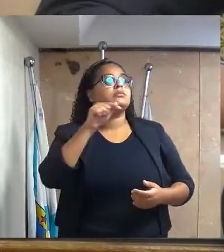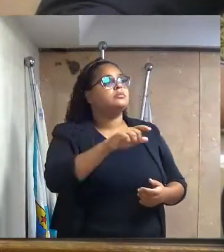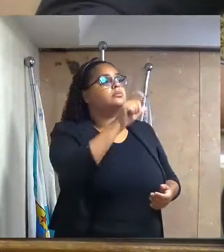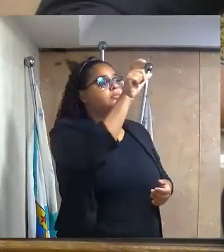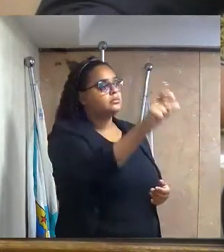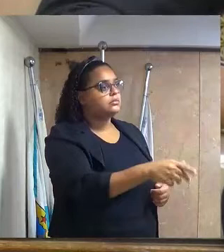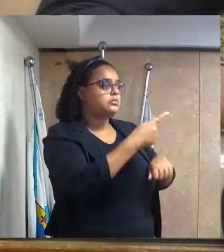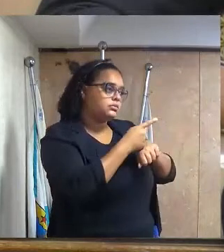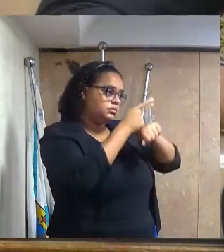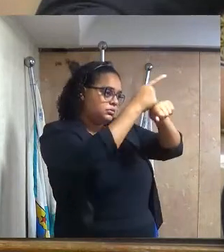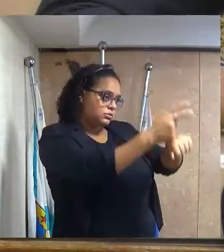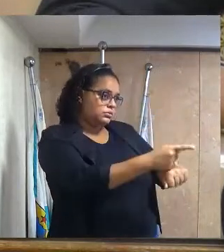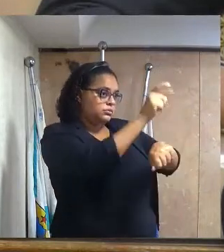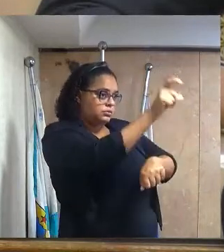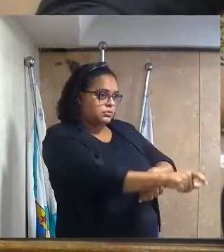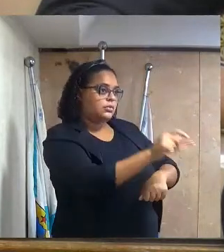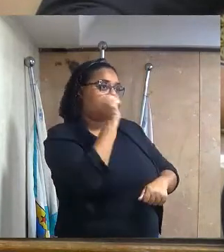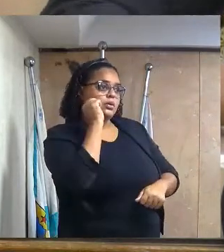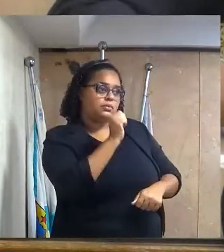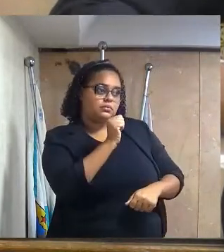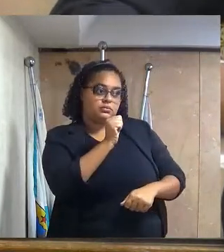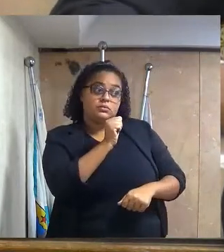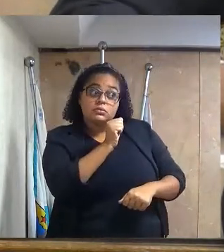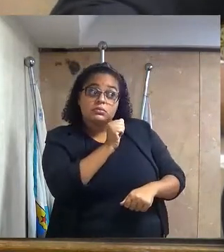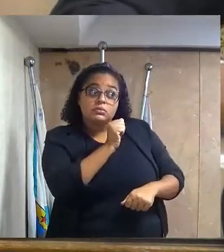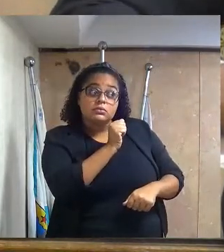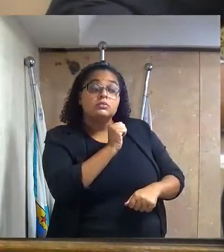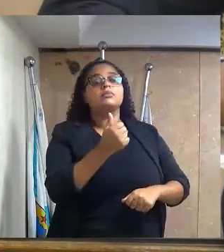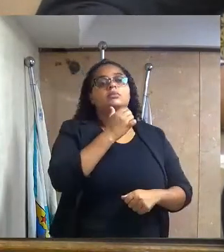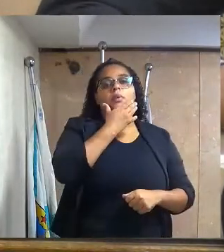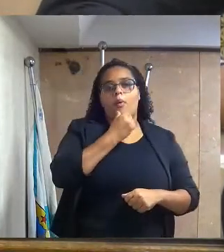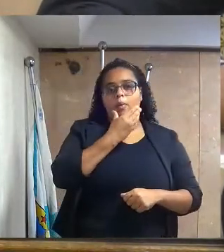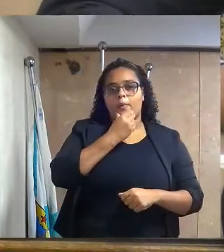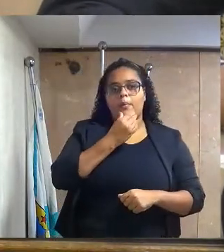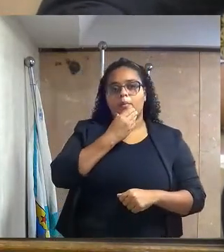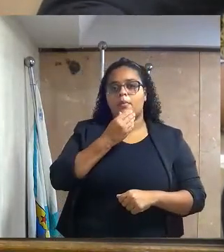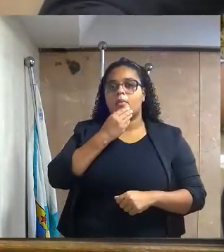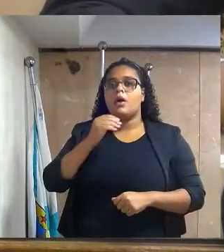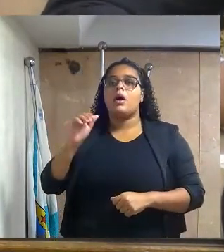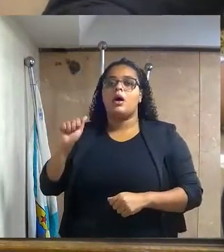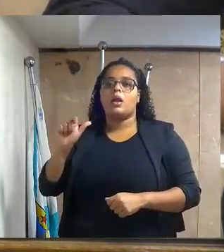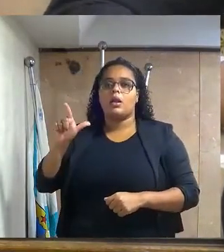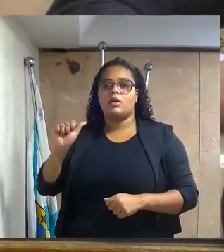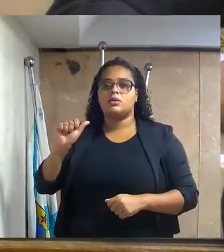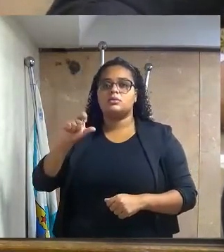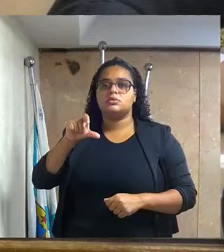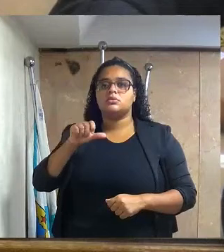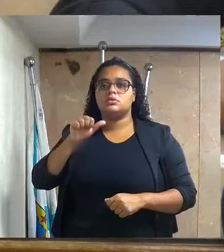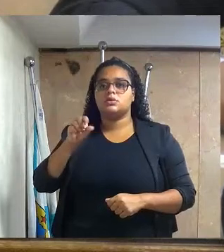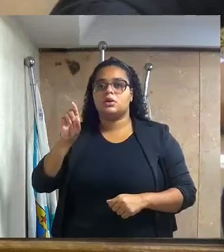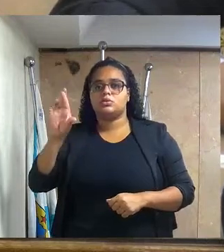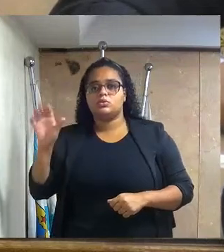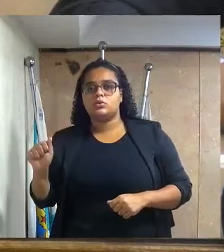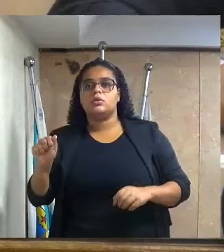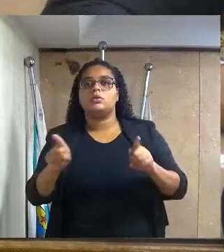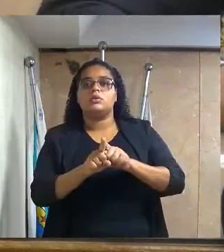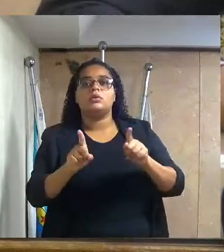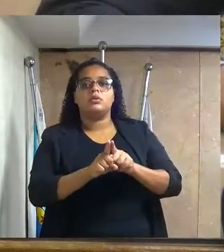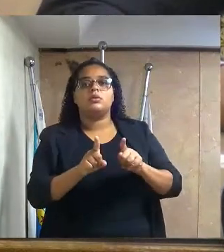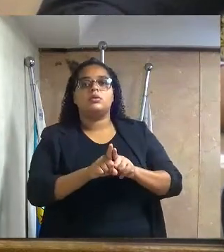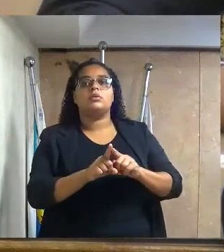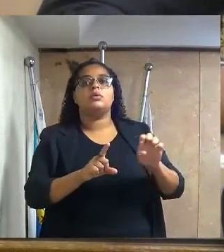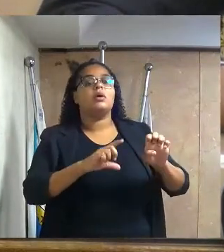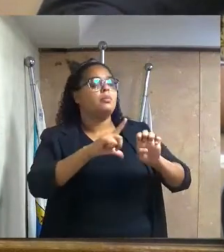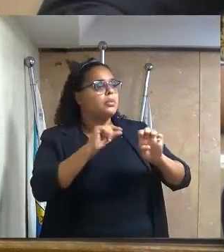congratulações, ao licencioso senhor, Alessandro Moreira da Cruz, empresários pelos relevantes